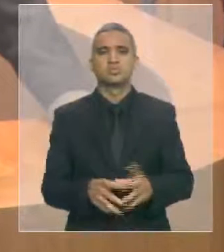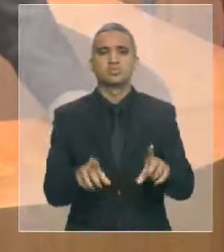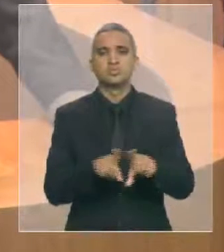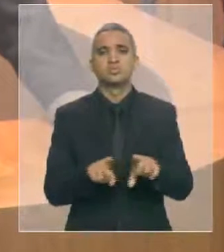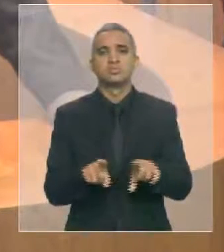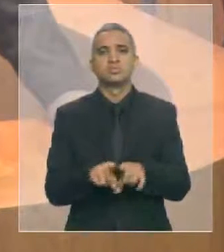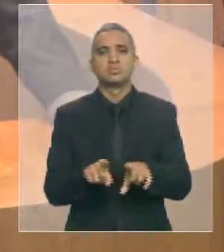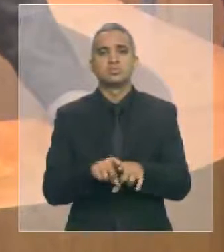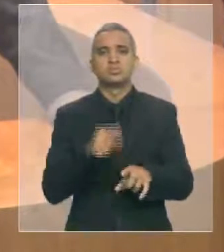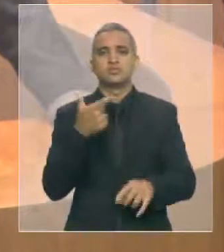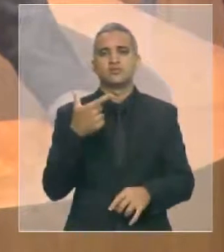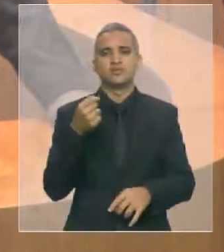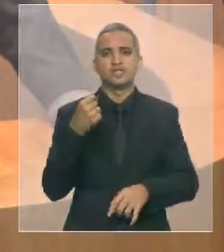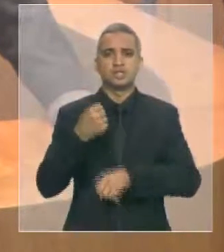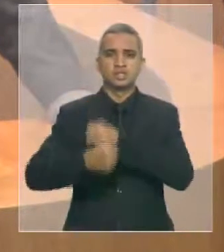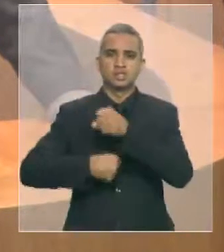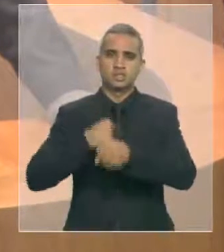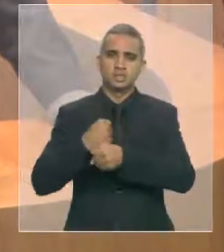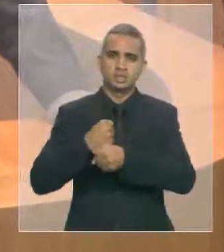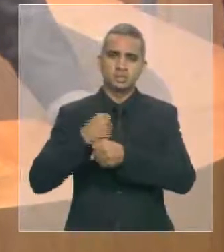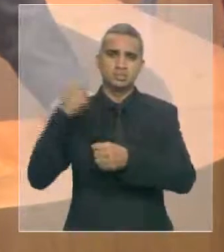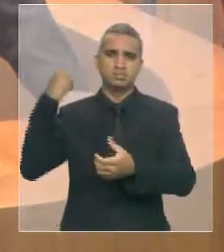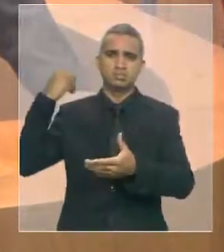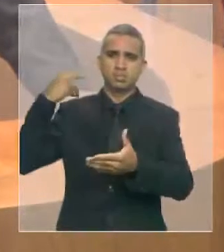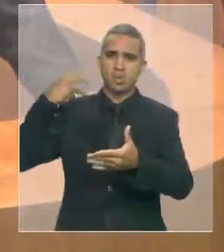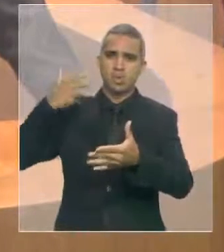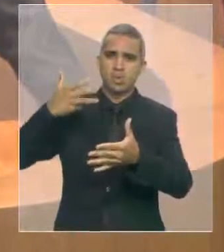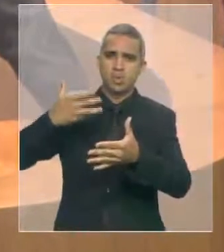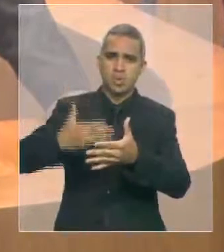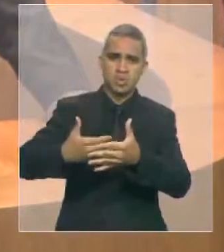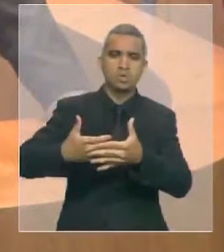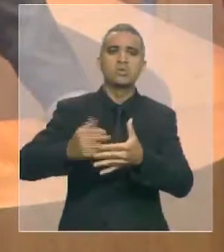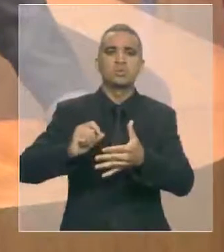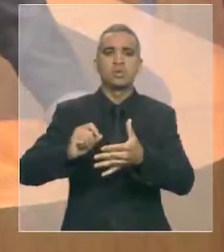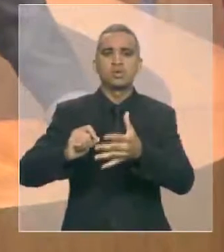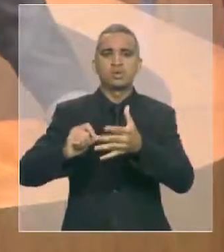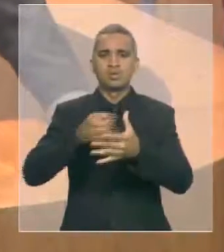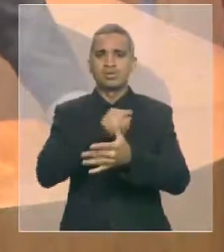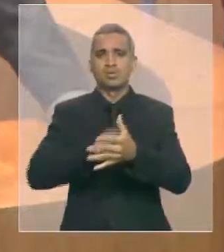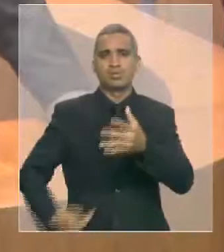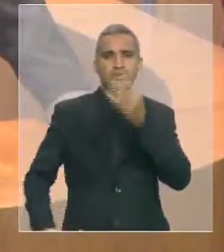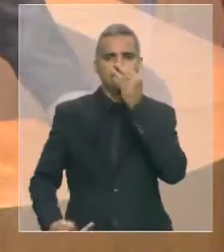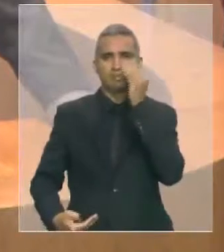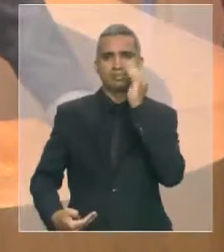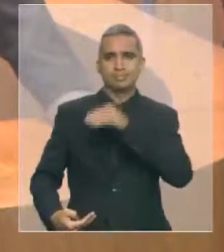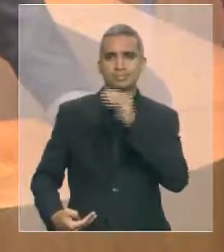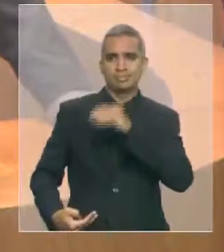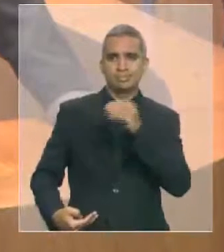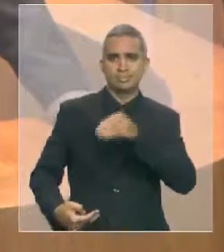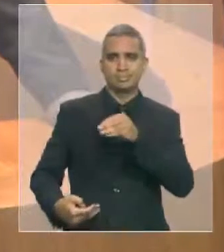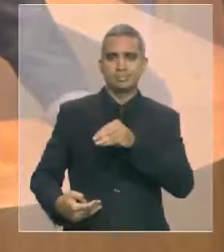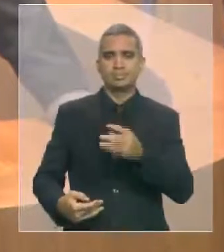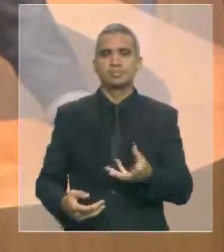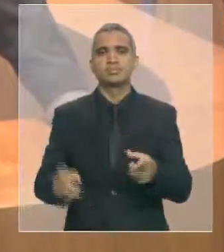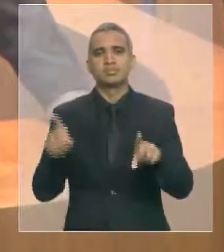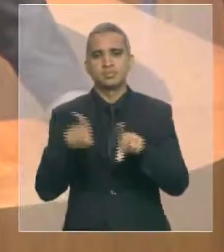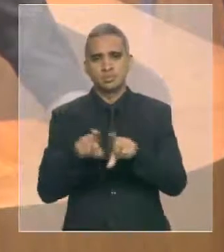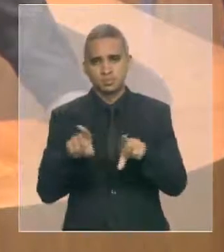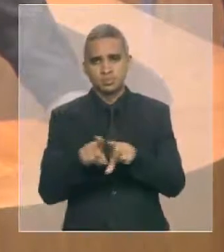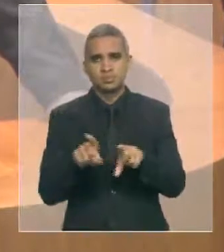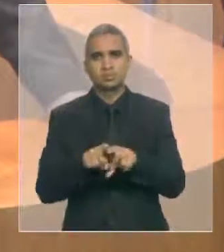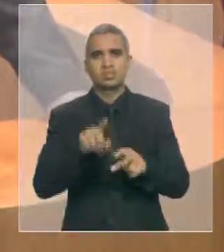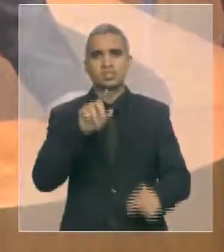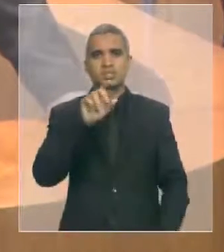nos últimos 20 anos, não deram o valor necessário, da companhia de turismo, da Polícia Militar do Maranhão, a